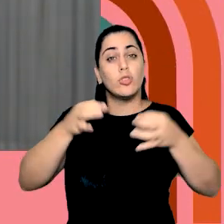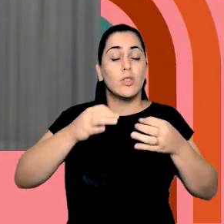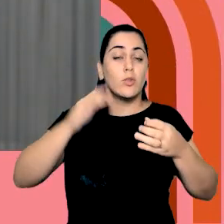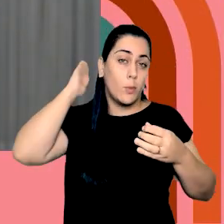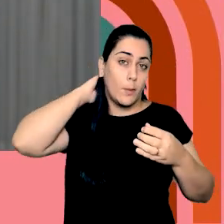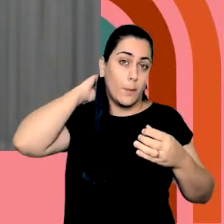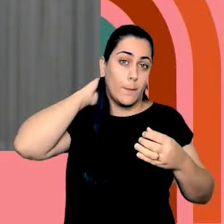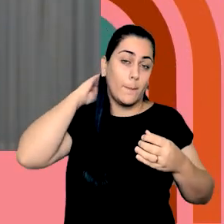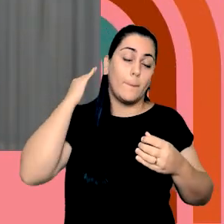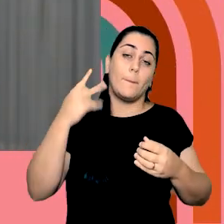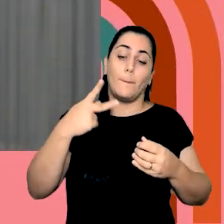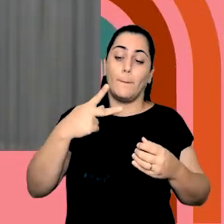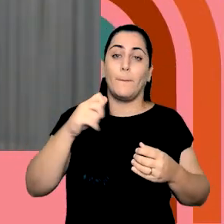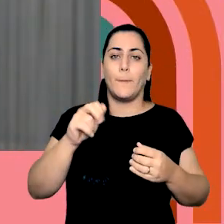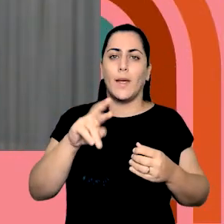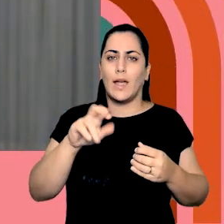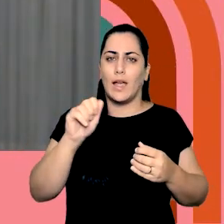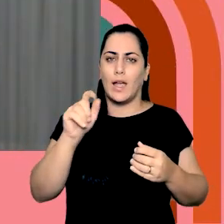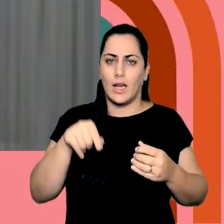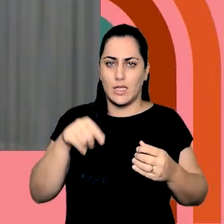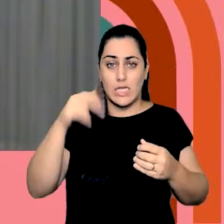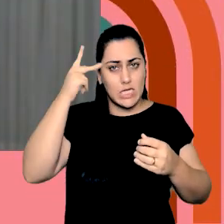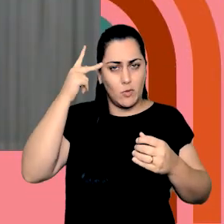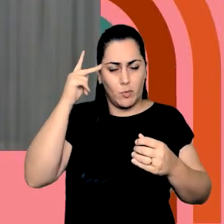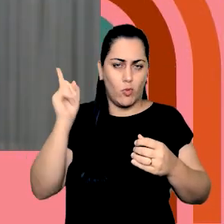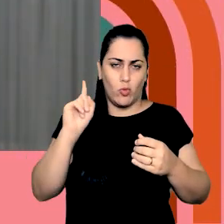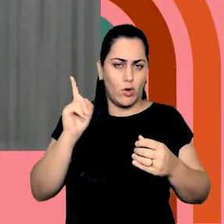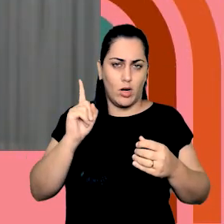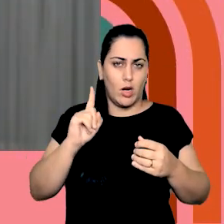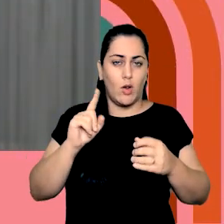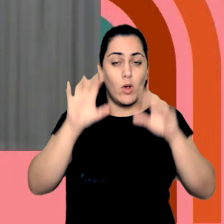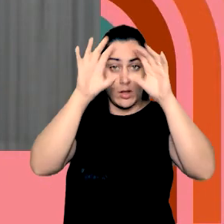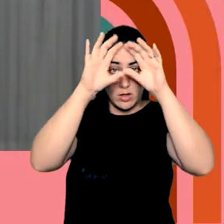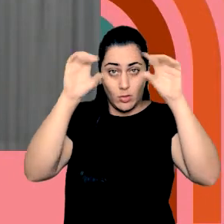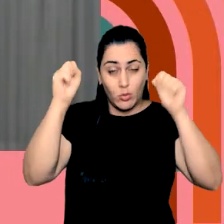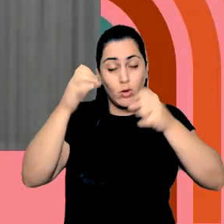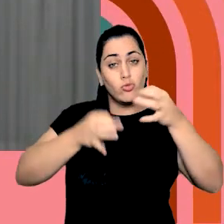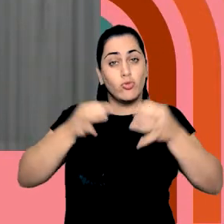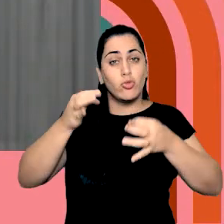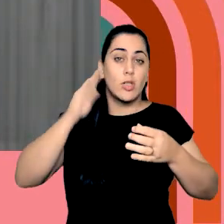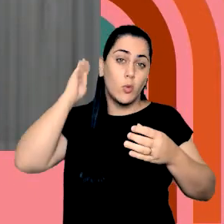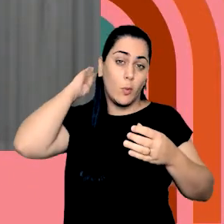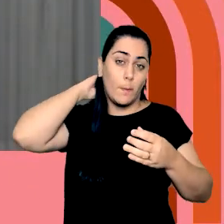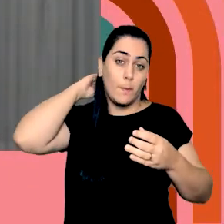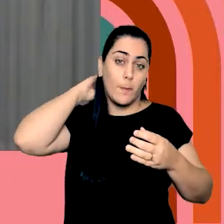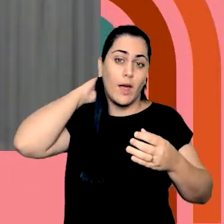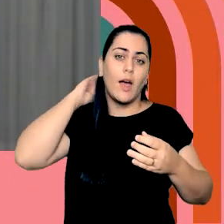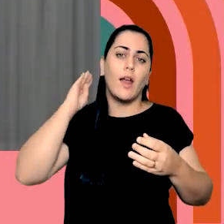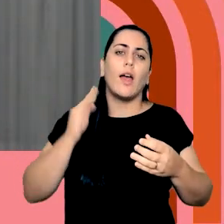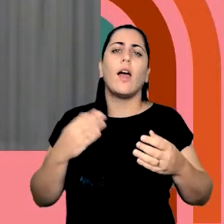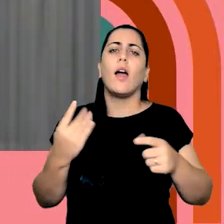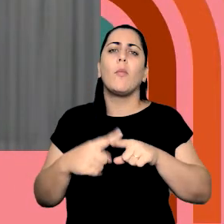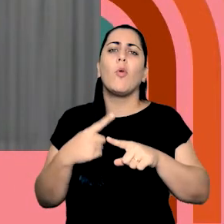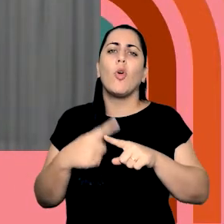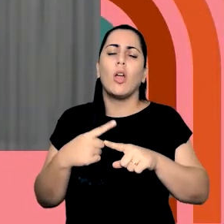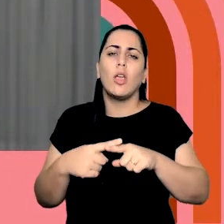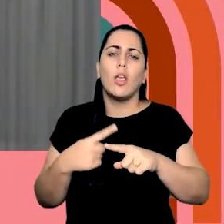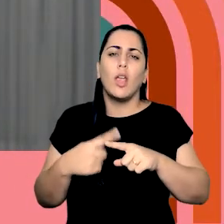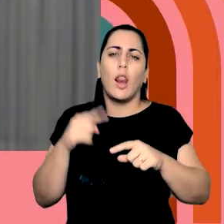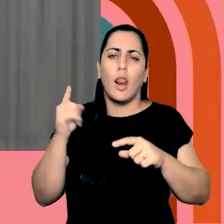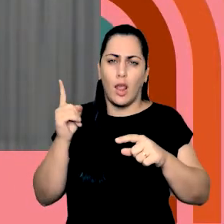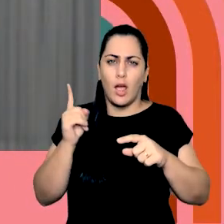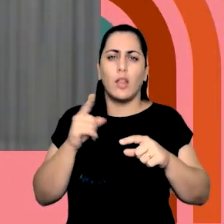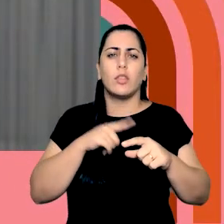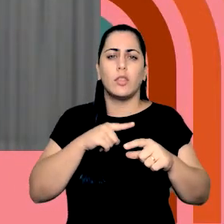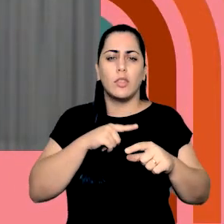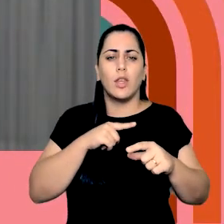Então, essa pesquisa não foi feita aqui em São Paulo, ela foi feita no Tribunal de Justiça do Pará. E por que foi feita no Pará? Porque o Pará é um tribunal de